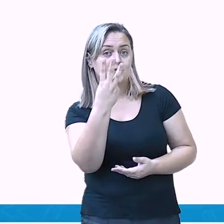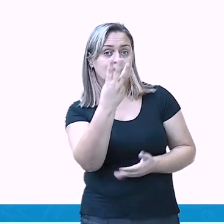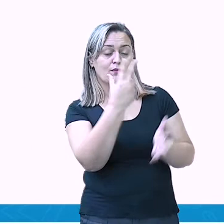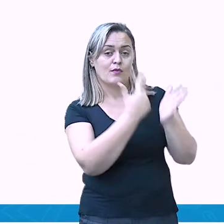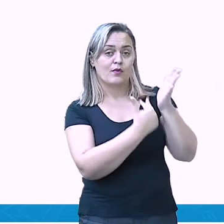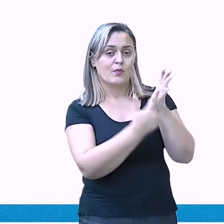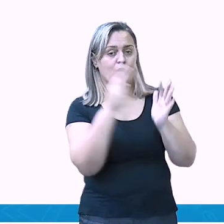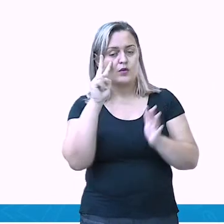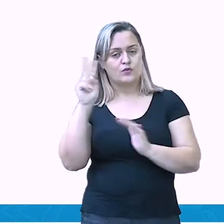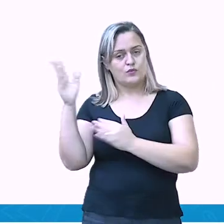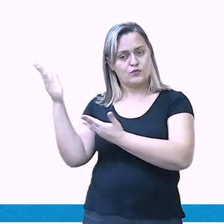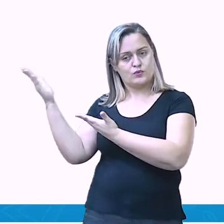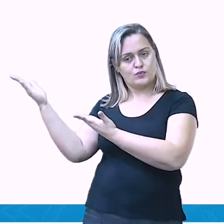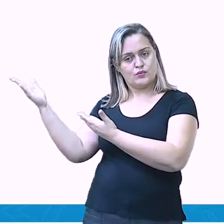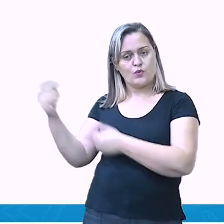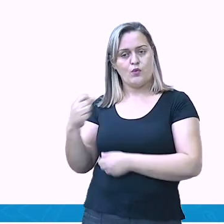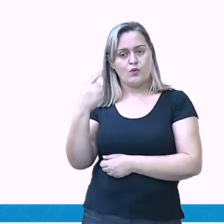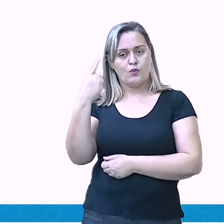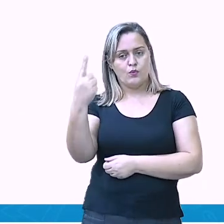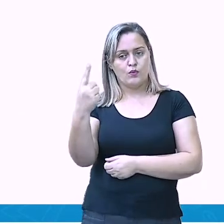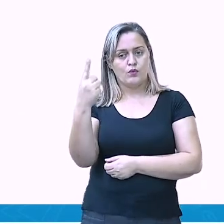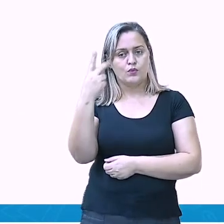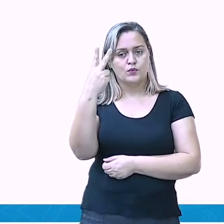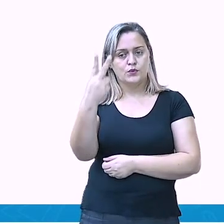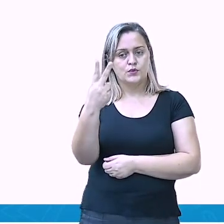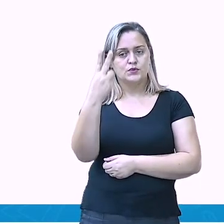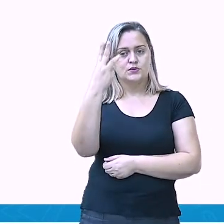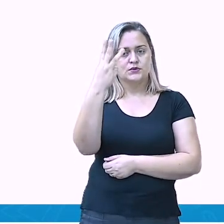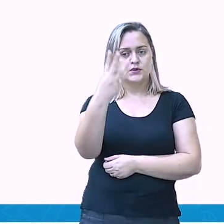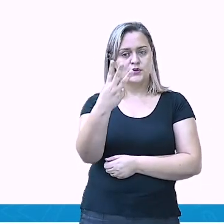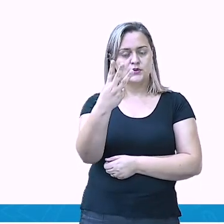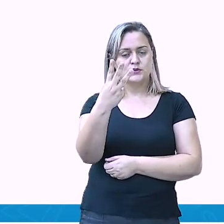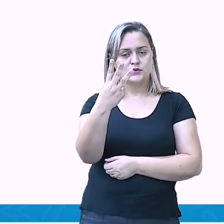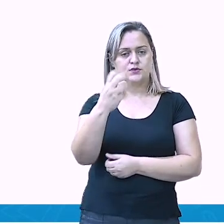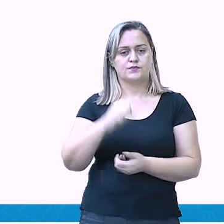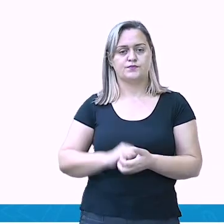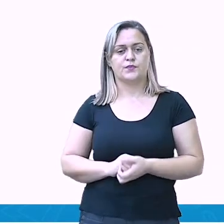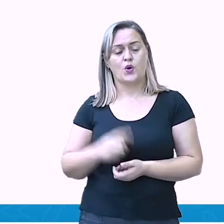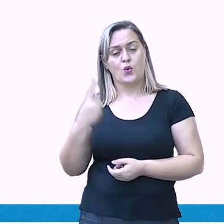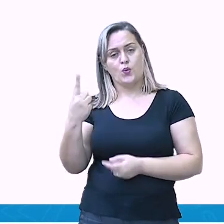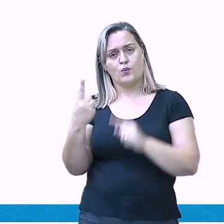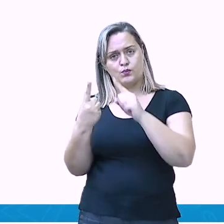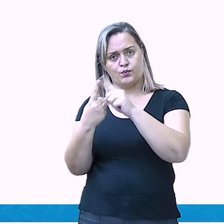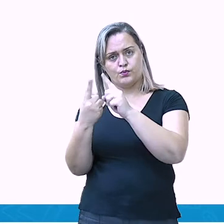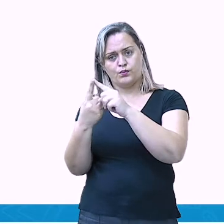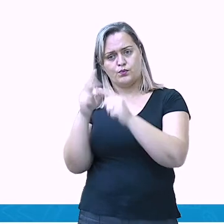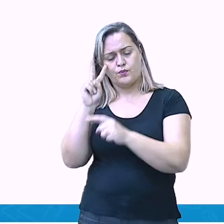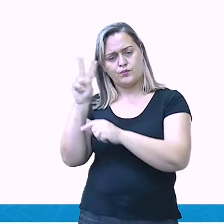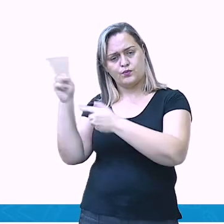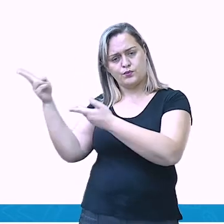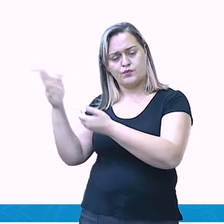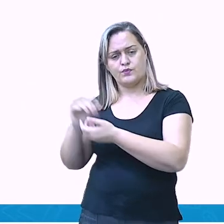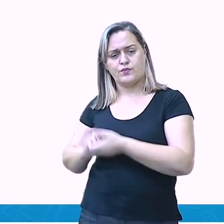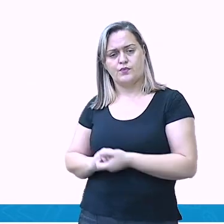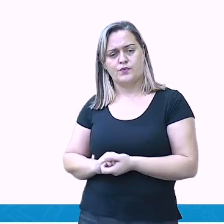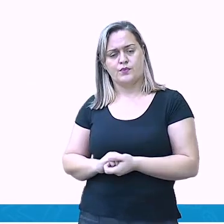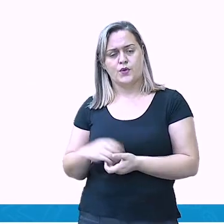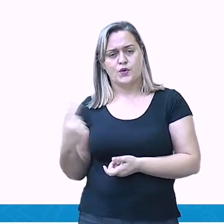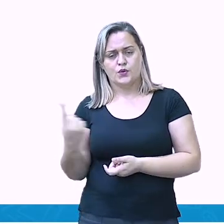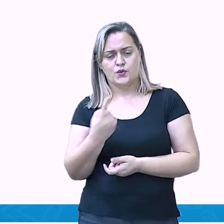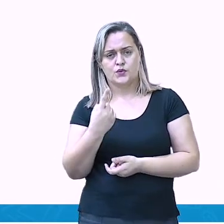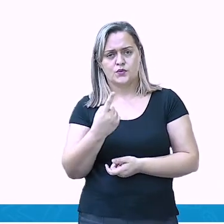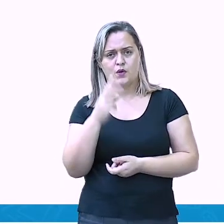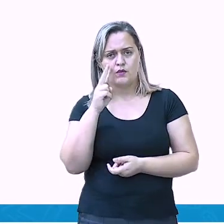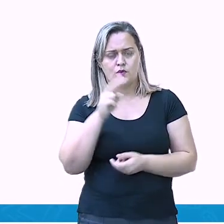A imagem 1, imagem 2 e imagem 3. Na imagem 1, nós estamos vendo aí um calçamento de rua. Na imagem